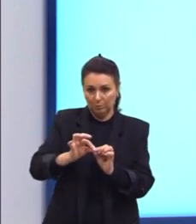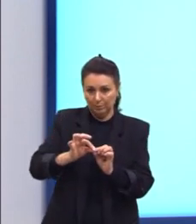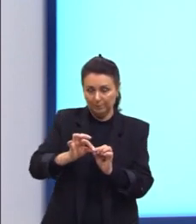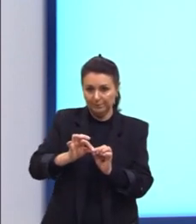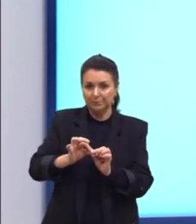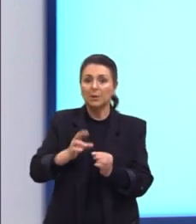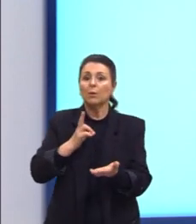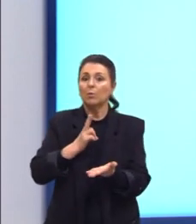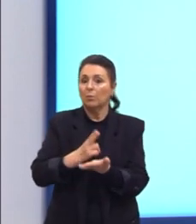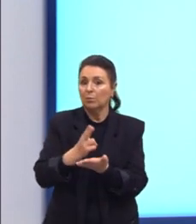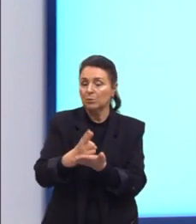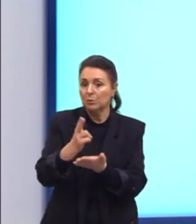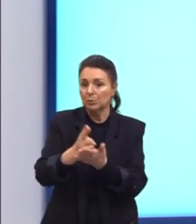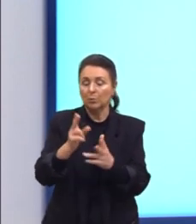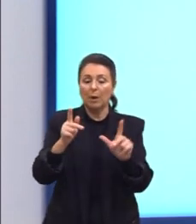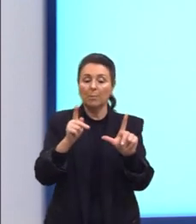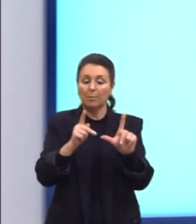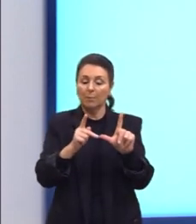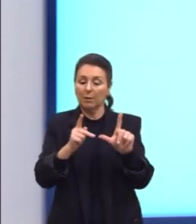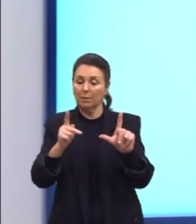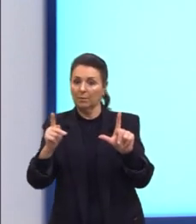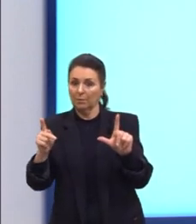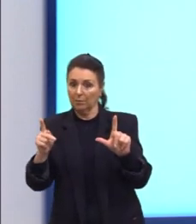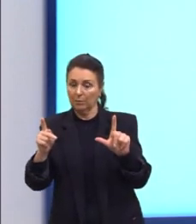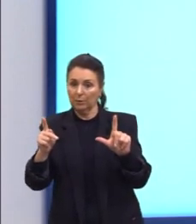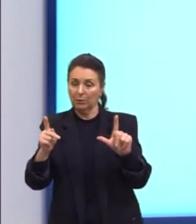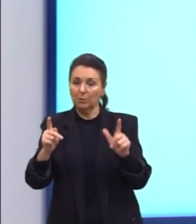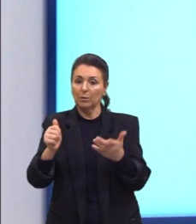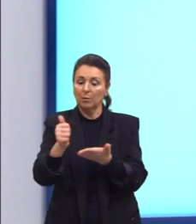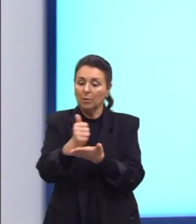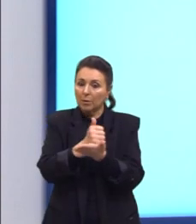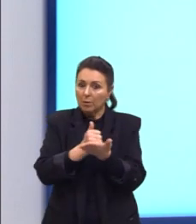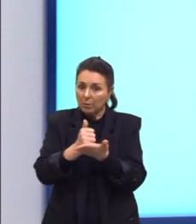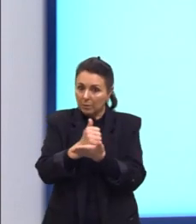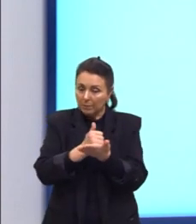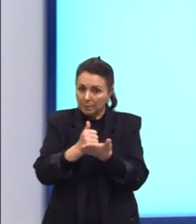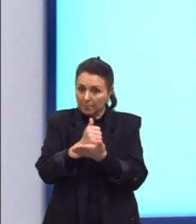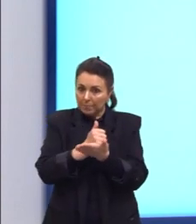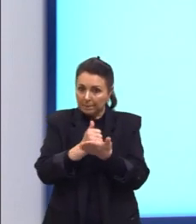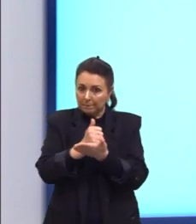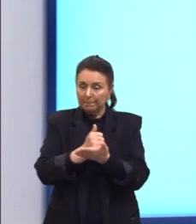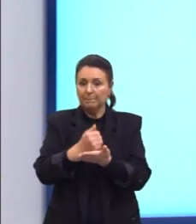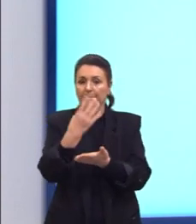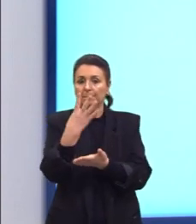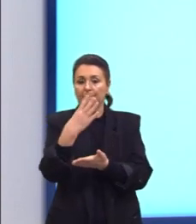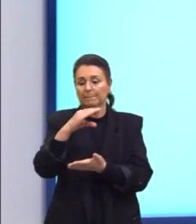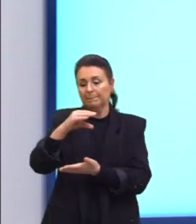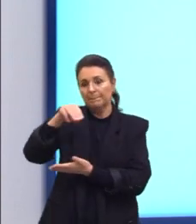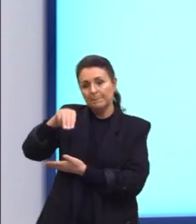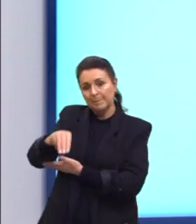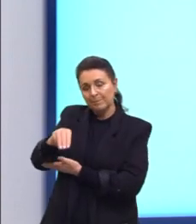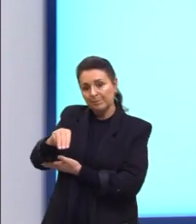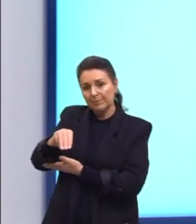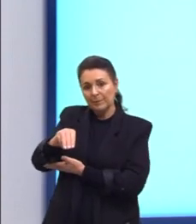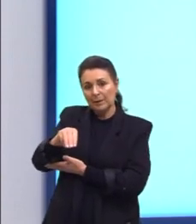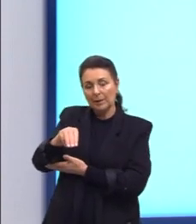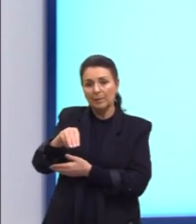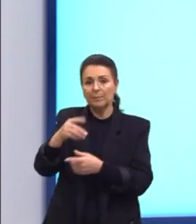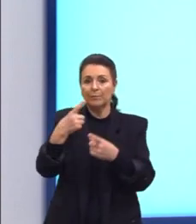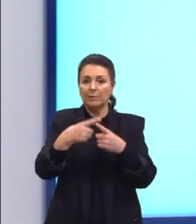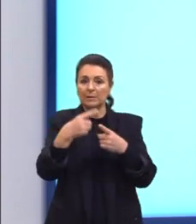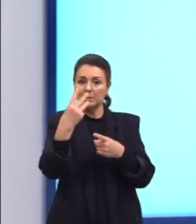Então, continua sendo o paralelepípedo com a base, né? Ali de 4 centímetros por 3